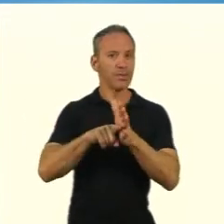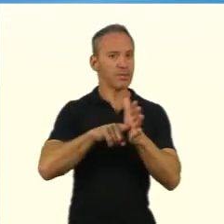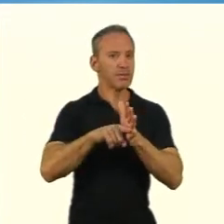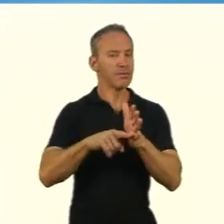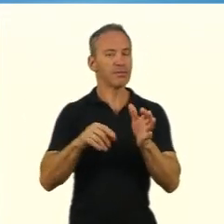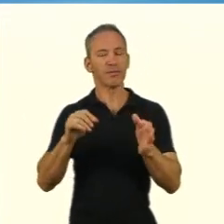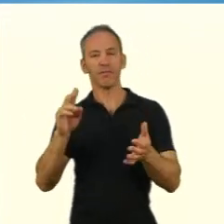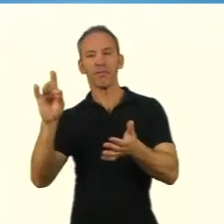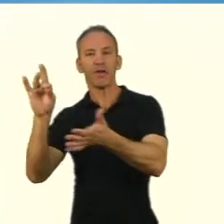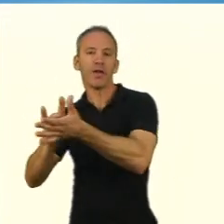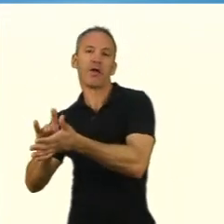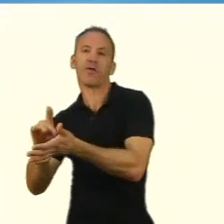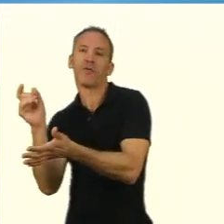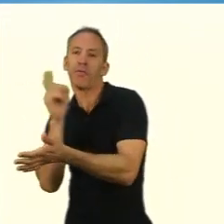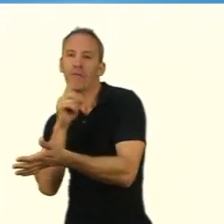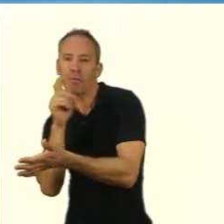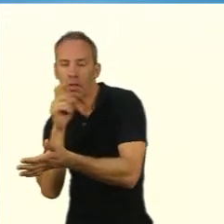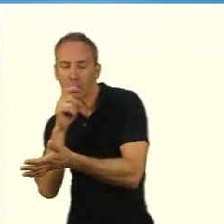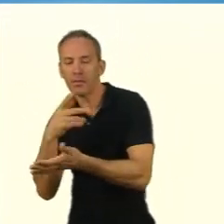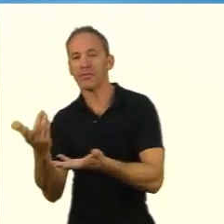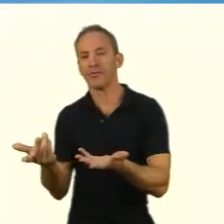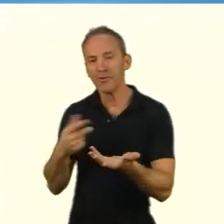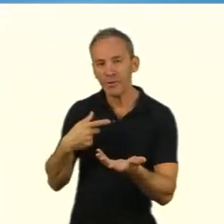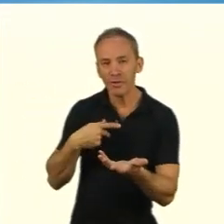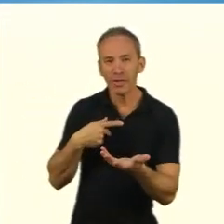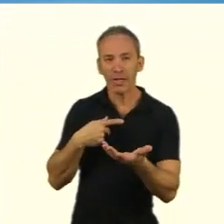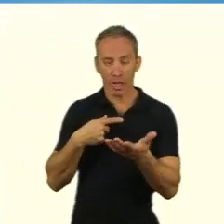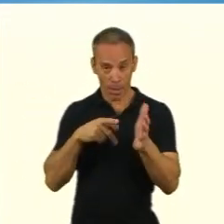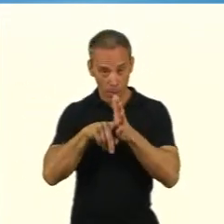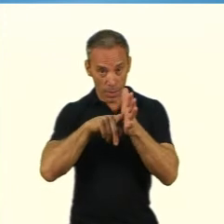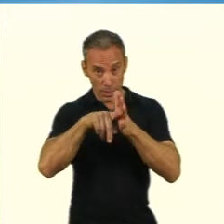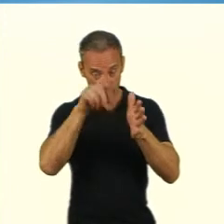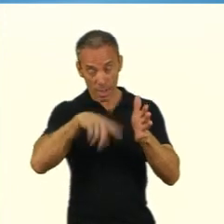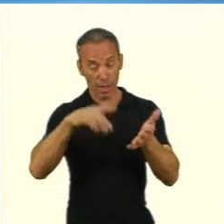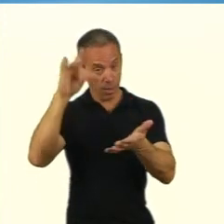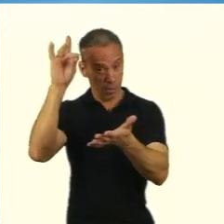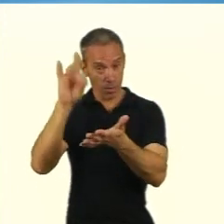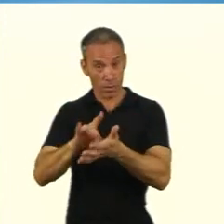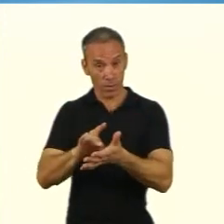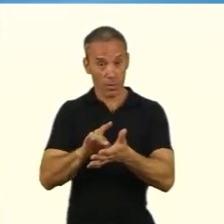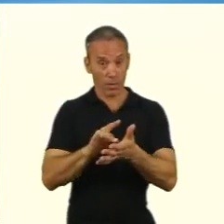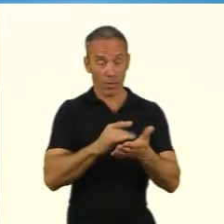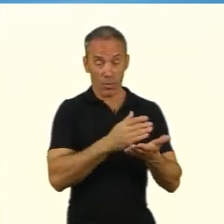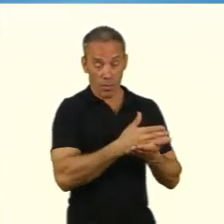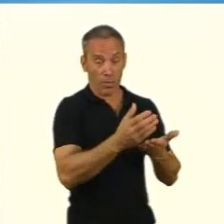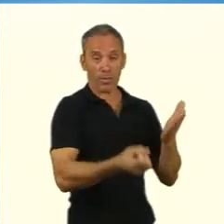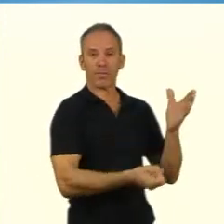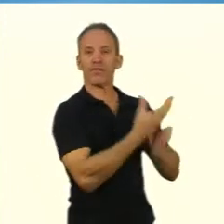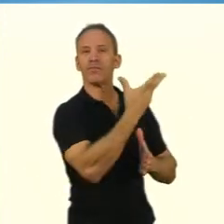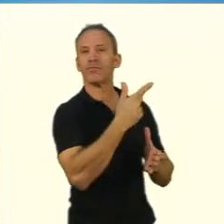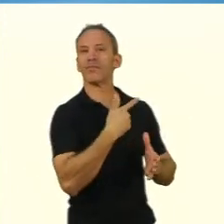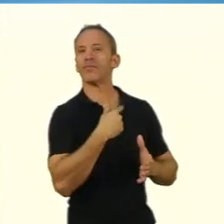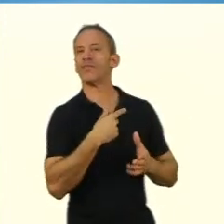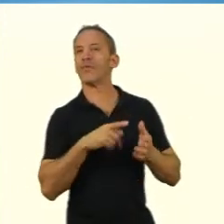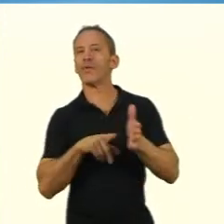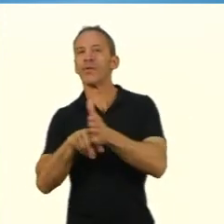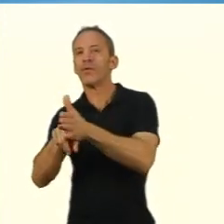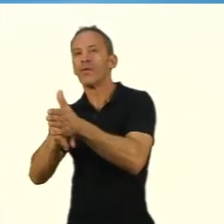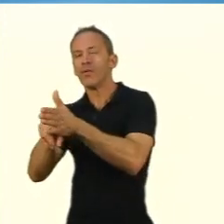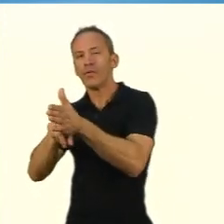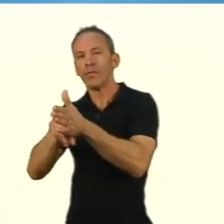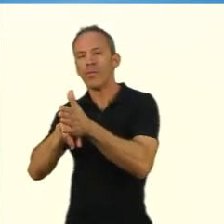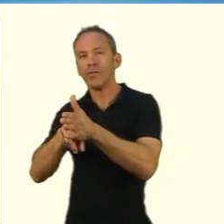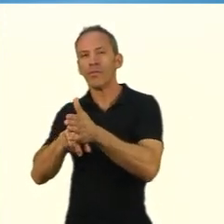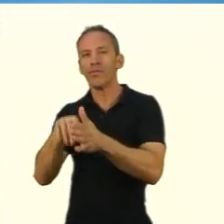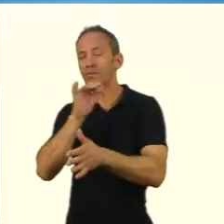essa tese afirmativa essa afirmativa antes de empreender a investigação e depois eu a retomo no sentido de perceber se